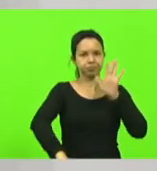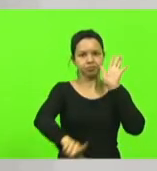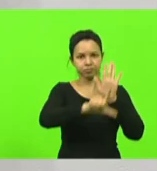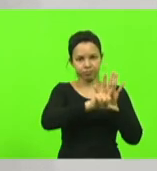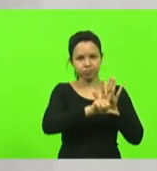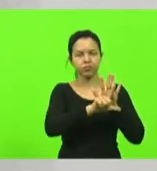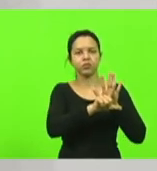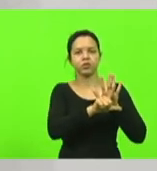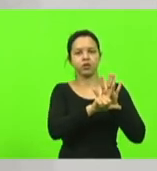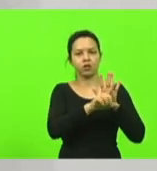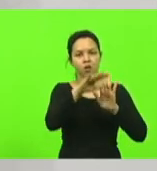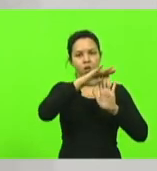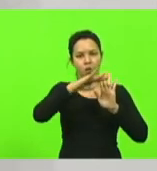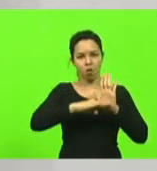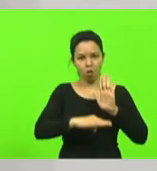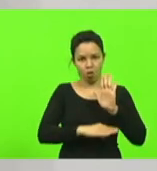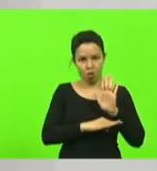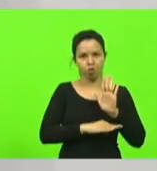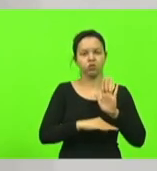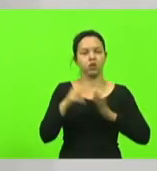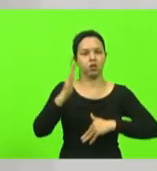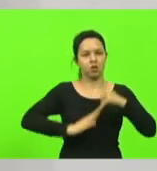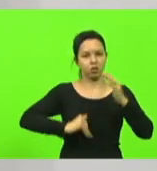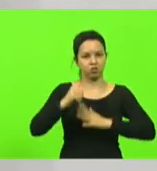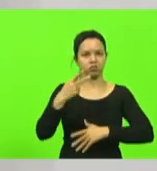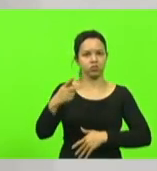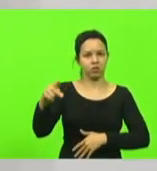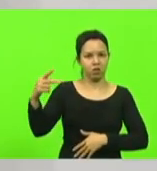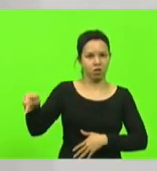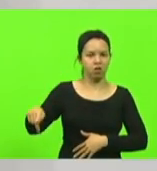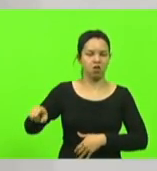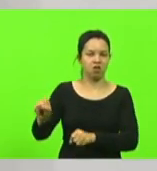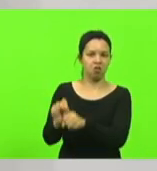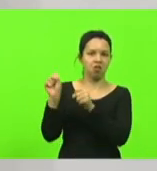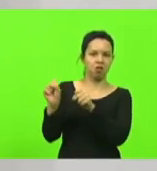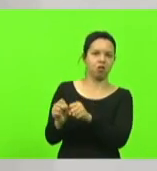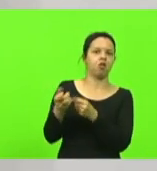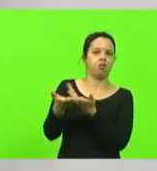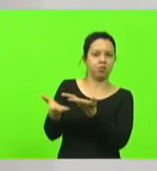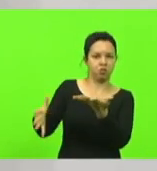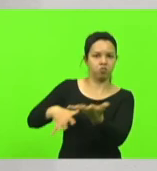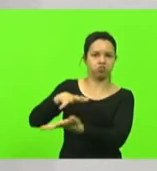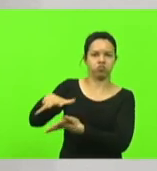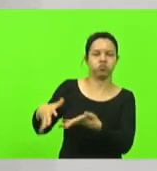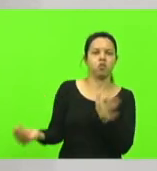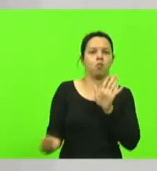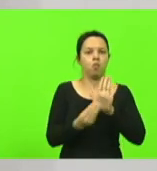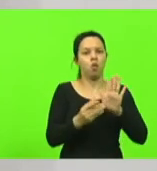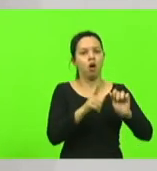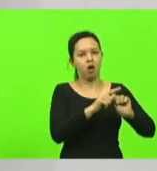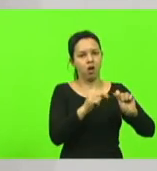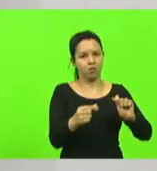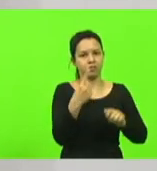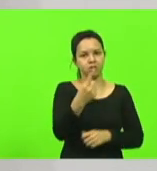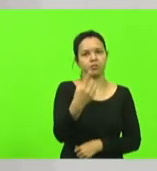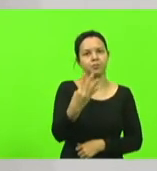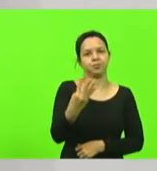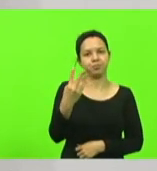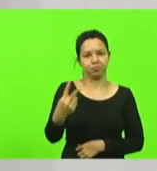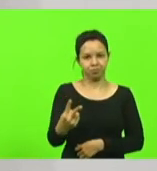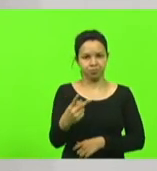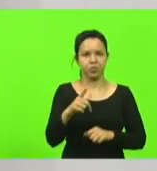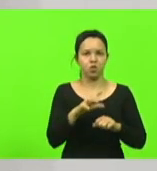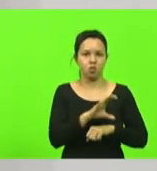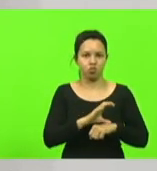face de ações desses grupelhos de agressores está no artigo 142 da nossa constituição